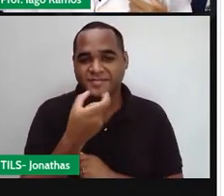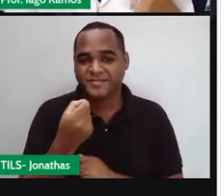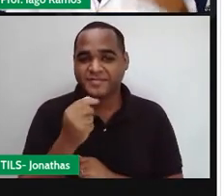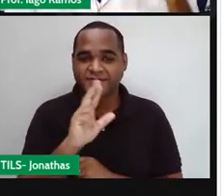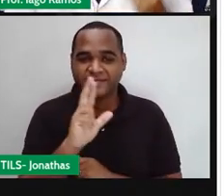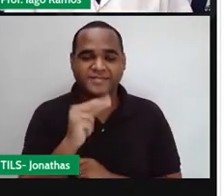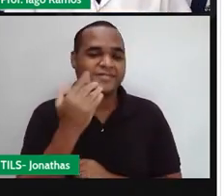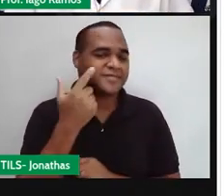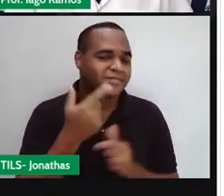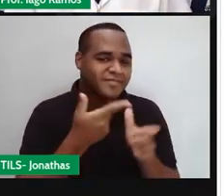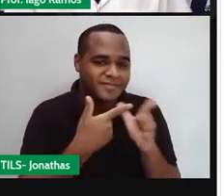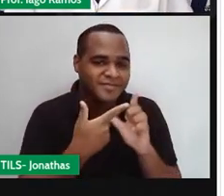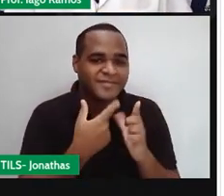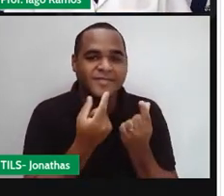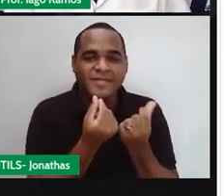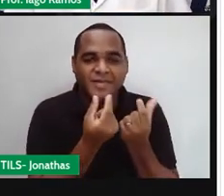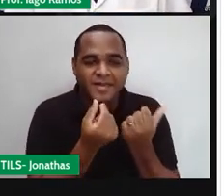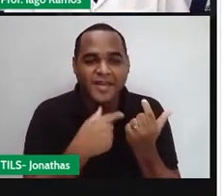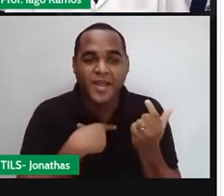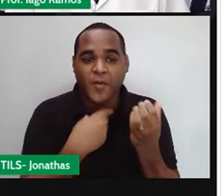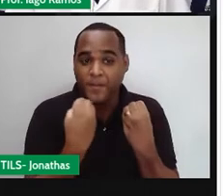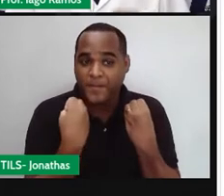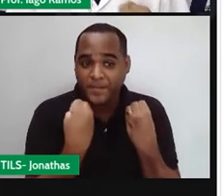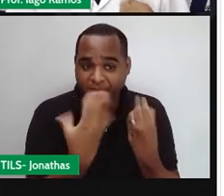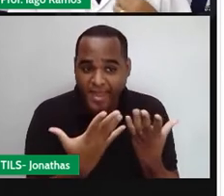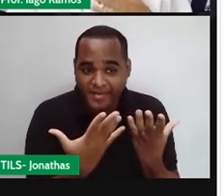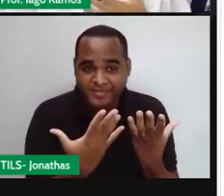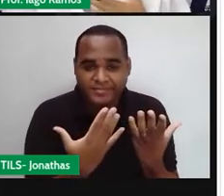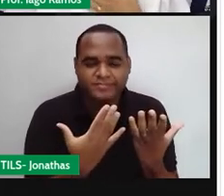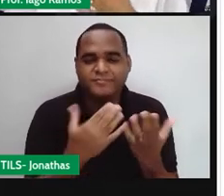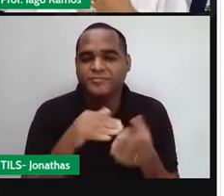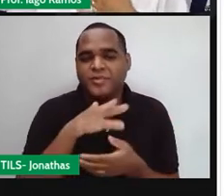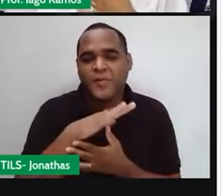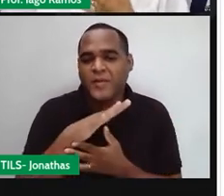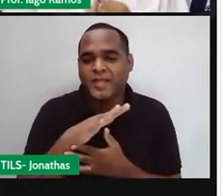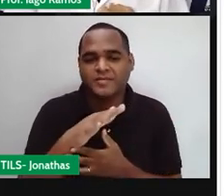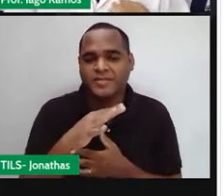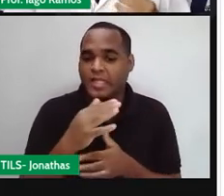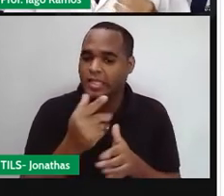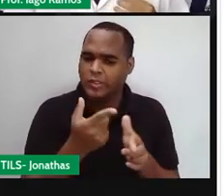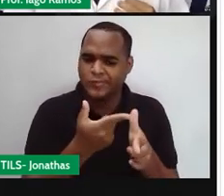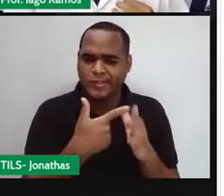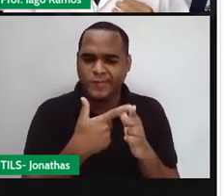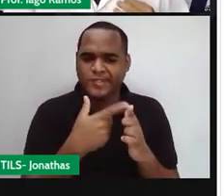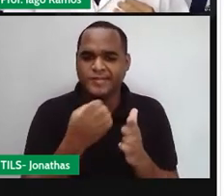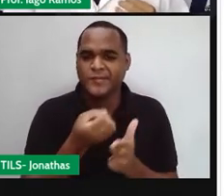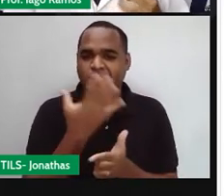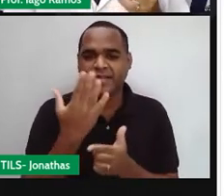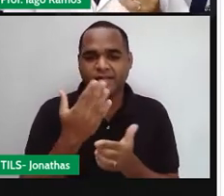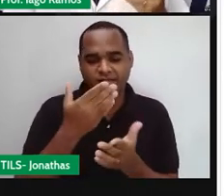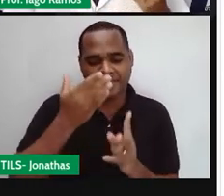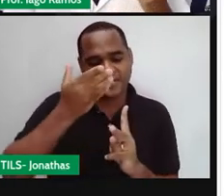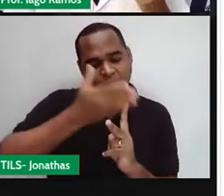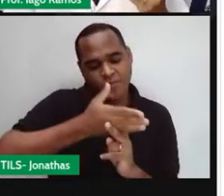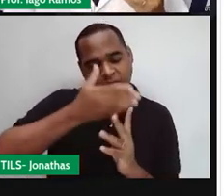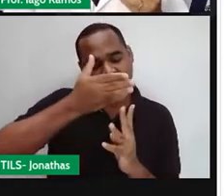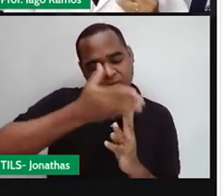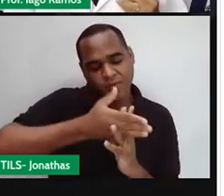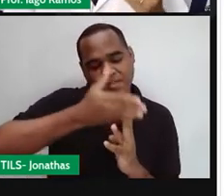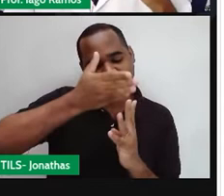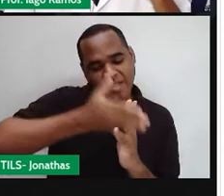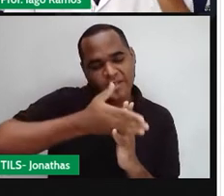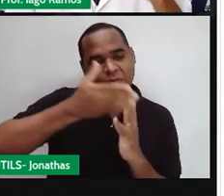com ele, ó, que eu iria devolver essa quantia total que eu peguei emprestado em quatro prestações